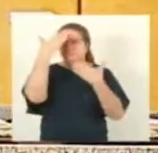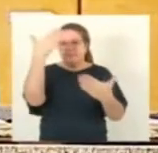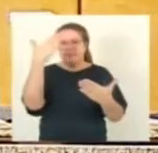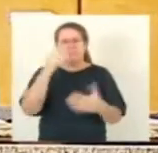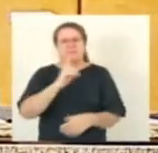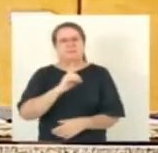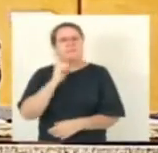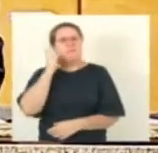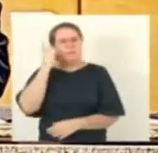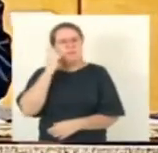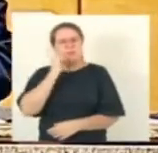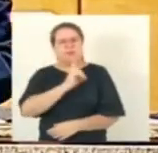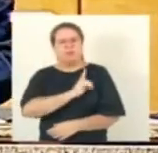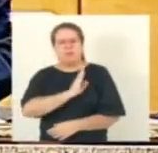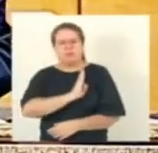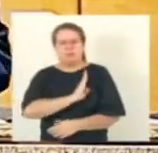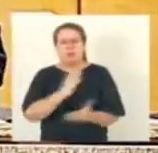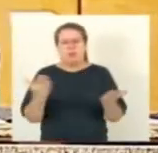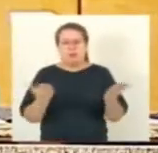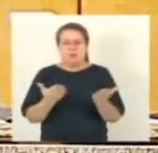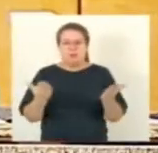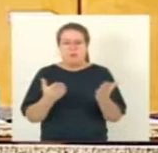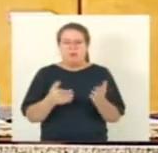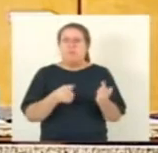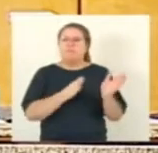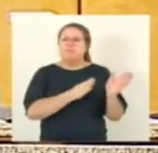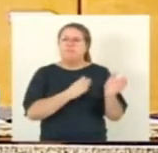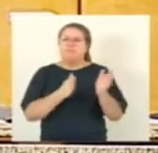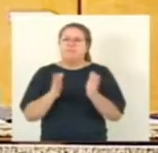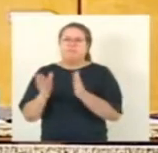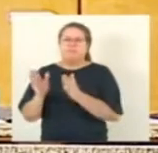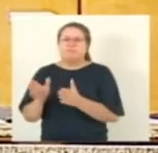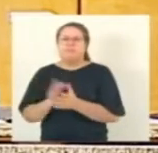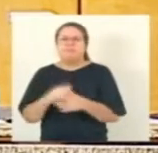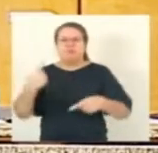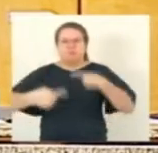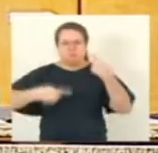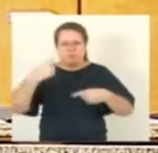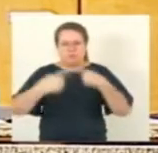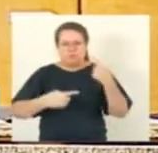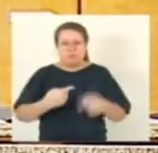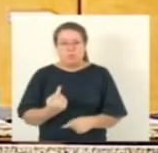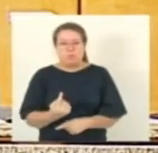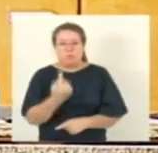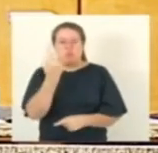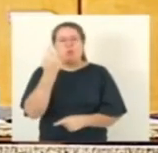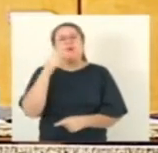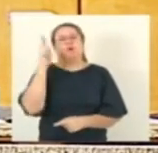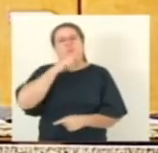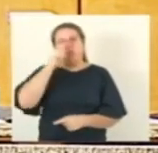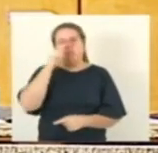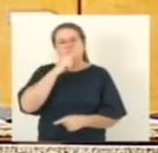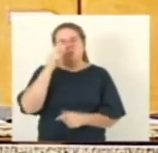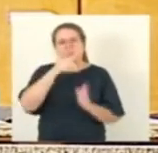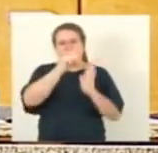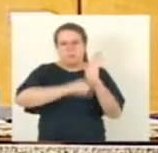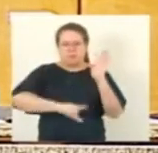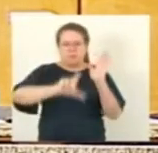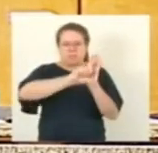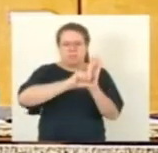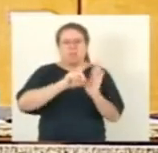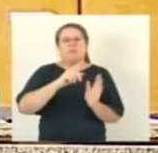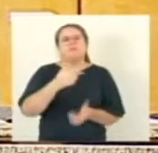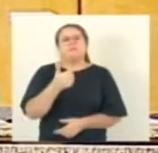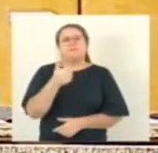Passamos à fase da ordem do dia. Discussão única em regime de urgência do projeto de lei 905-2019